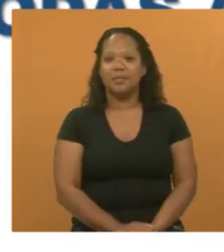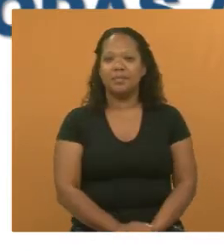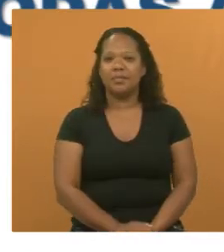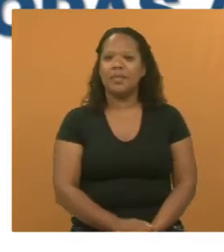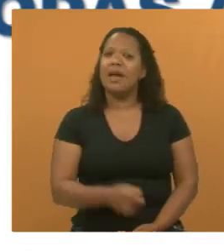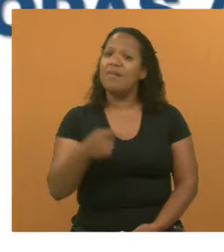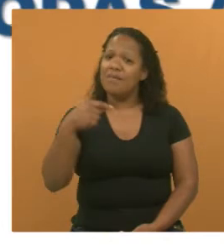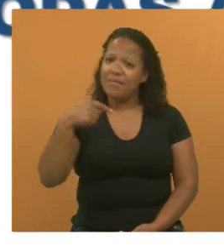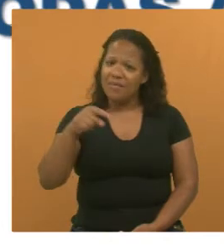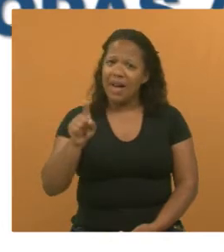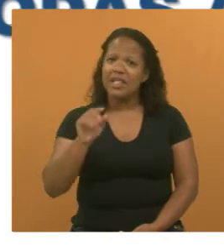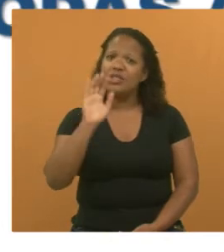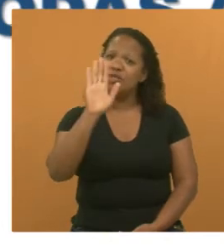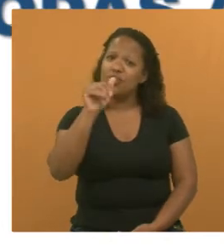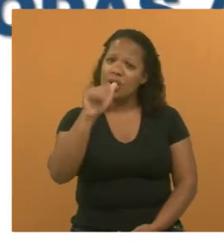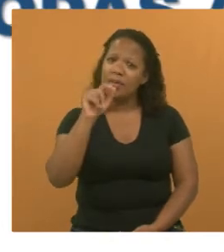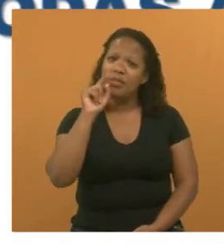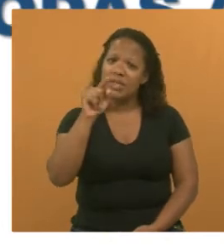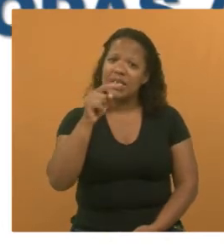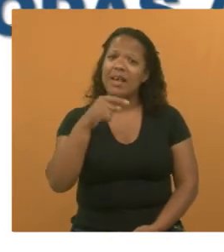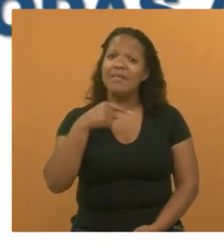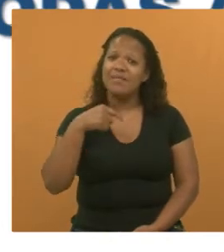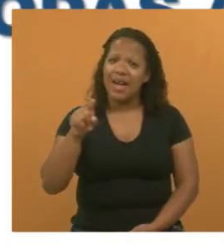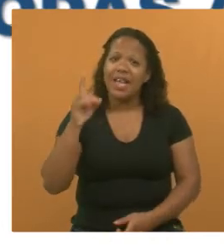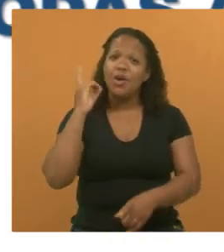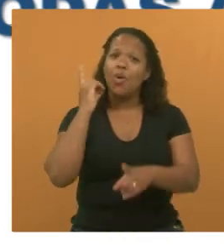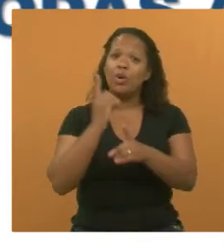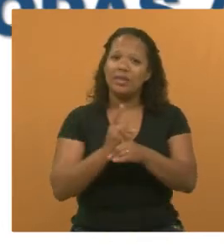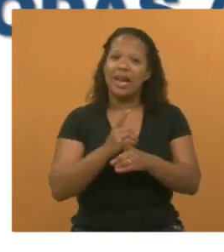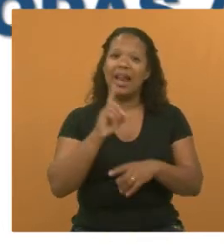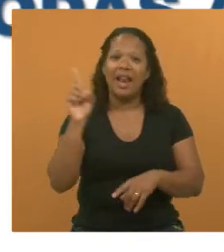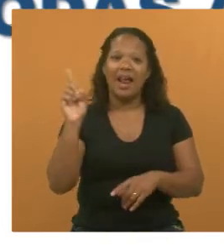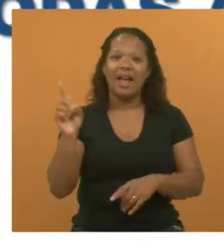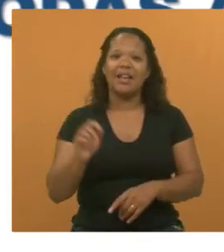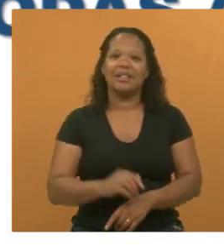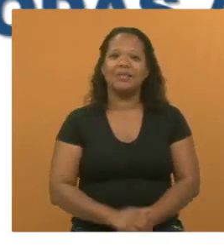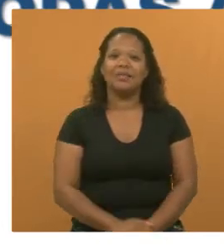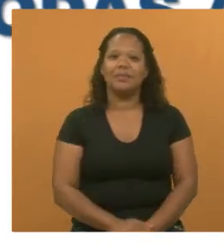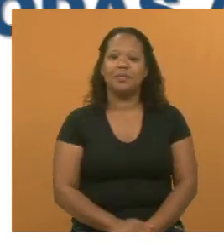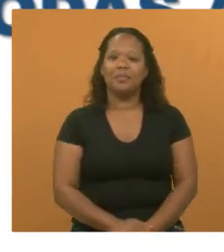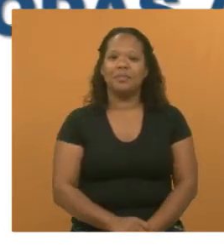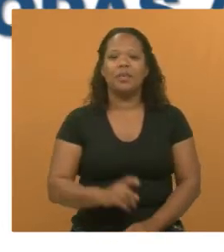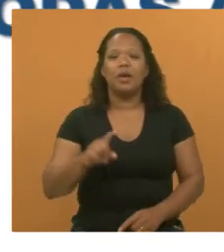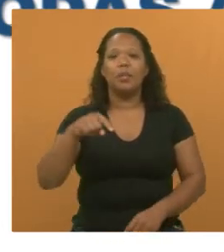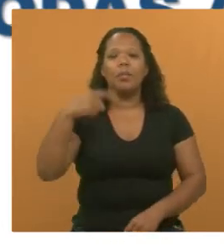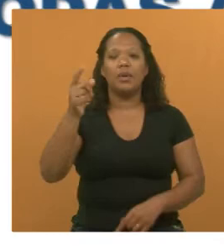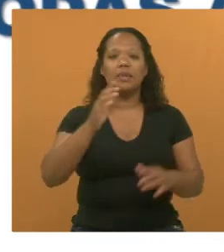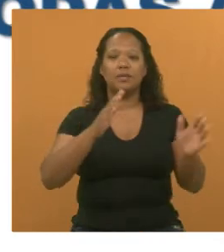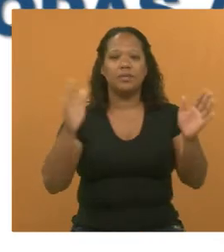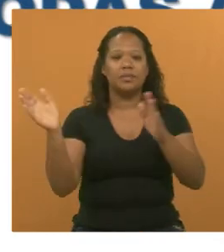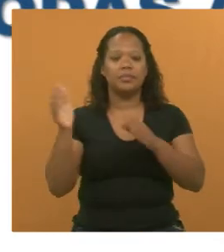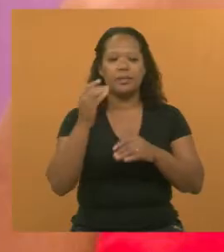procura essa unidade. Chamo você. Vou te encontrar lá, nessa unidade. Próximo.